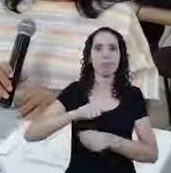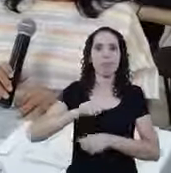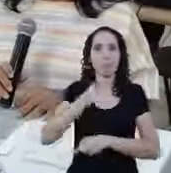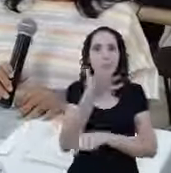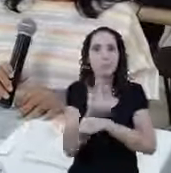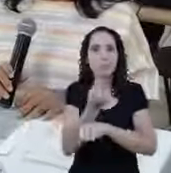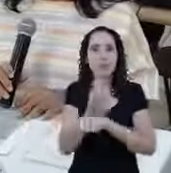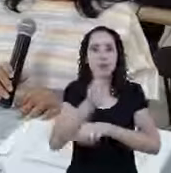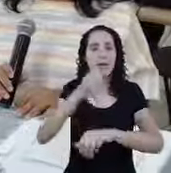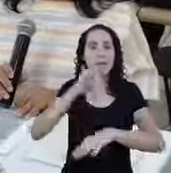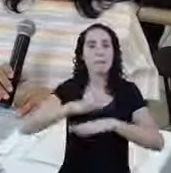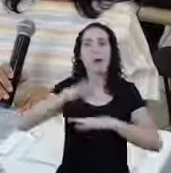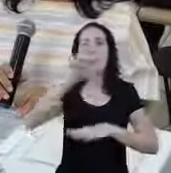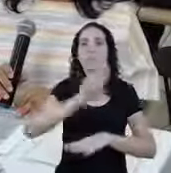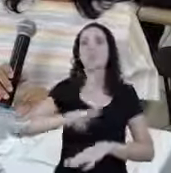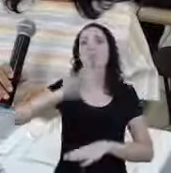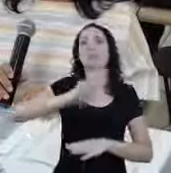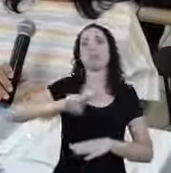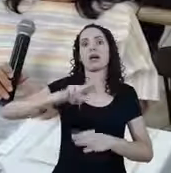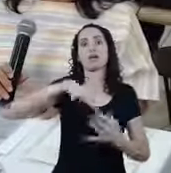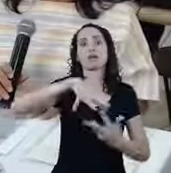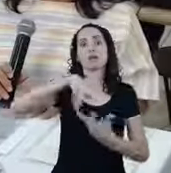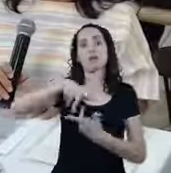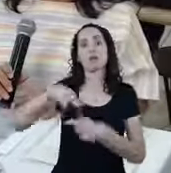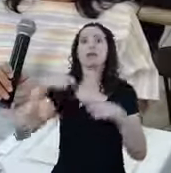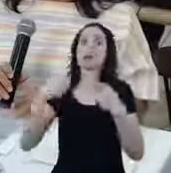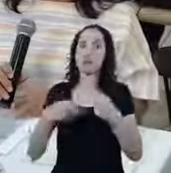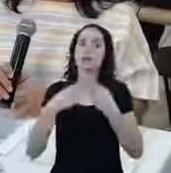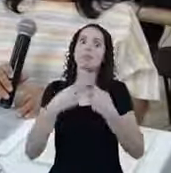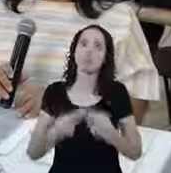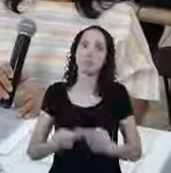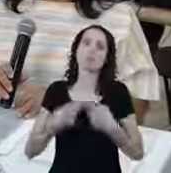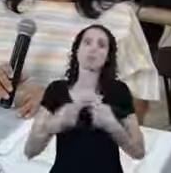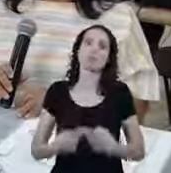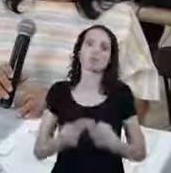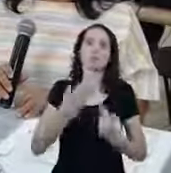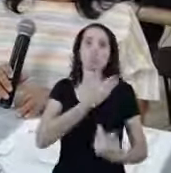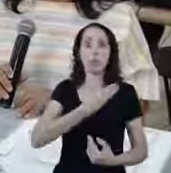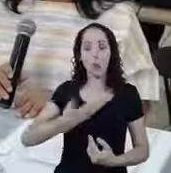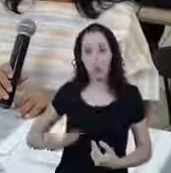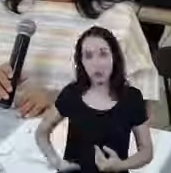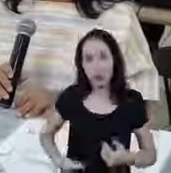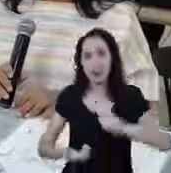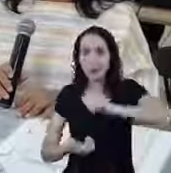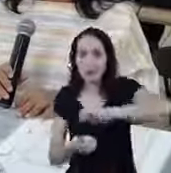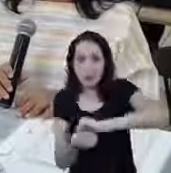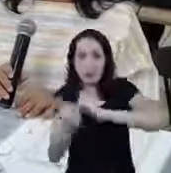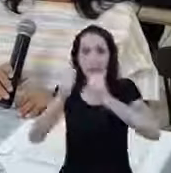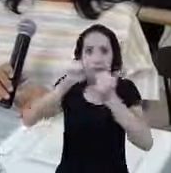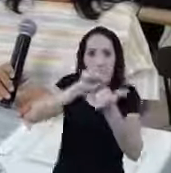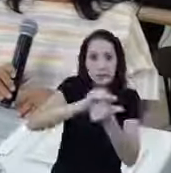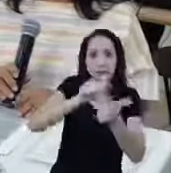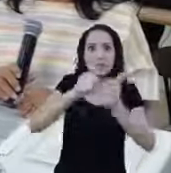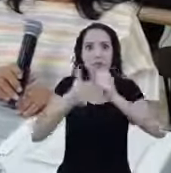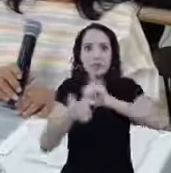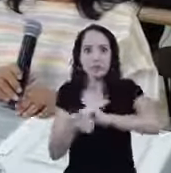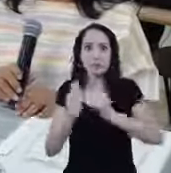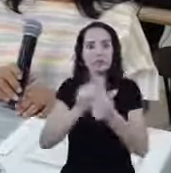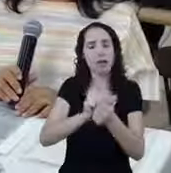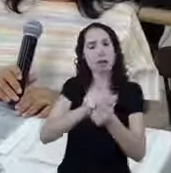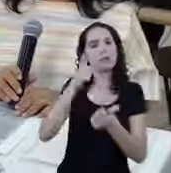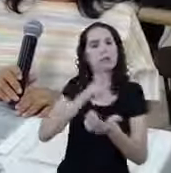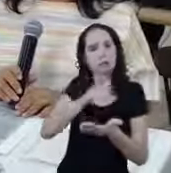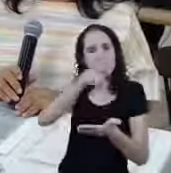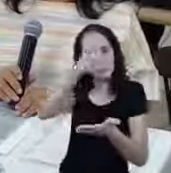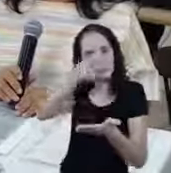É preciso ter essa paciência Para que o governo Também Possa se adequar Com essa situação E possa efetuar Os pagamentos